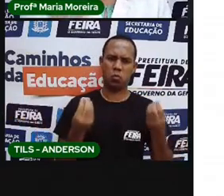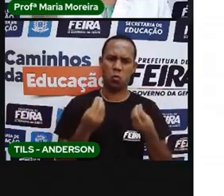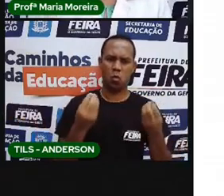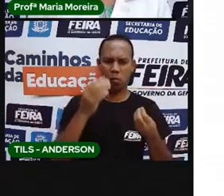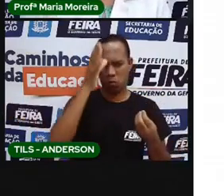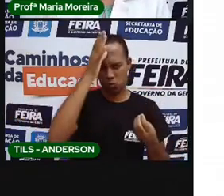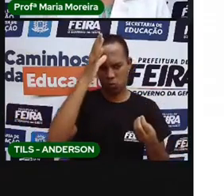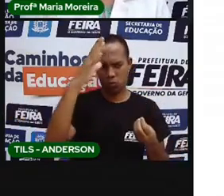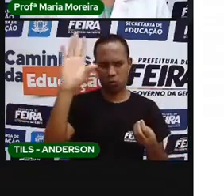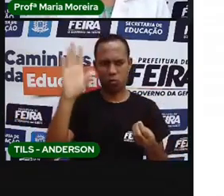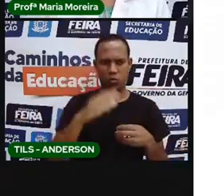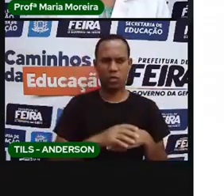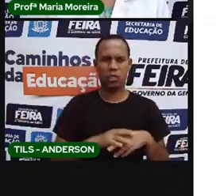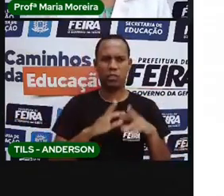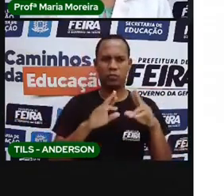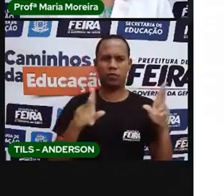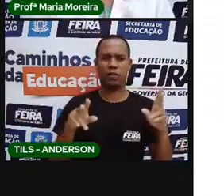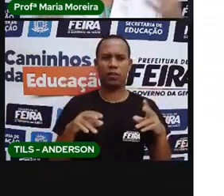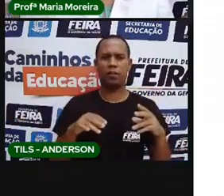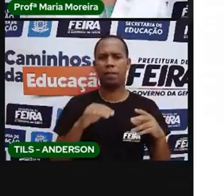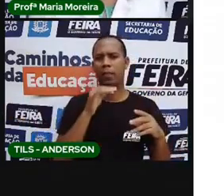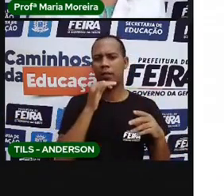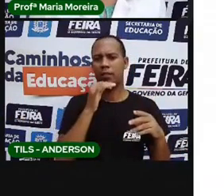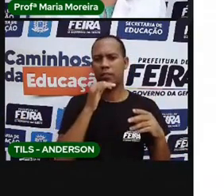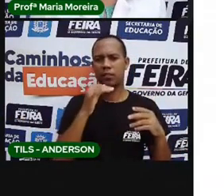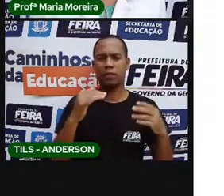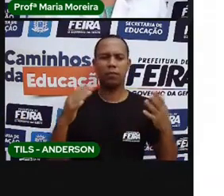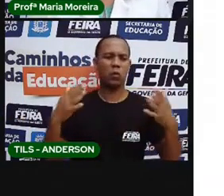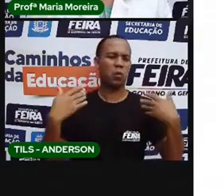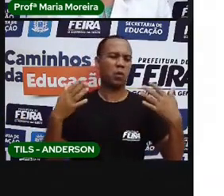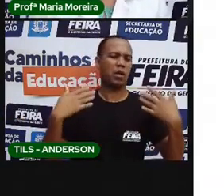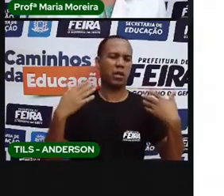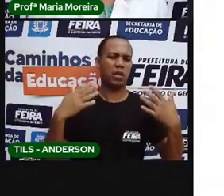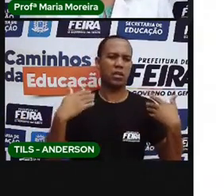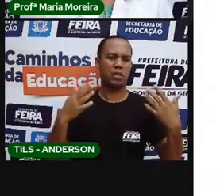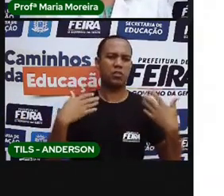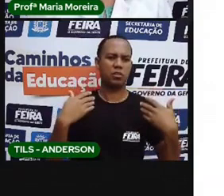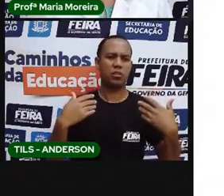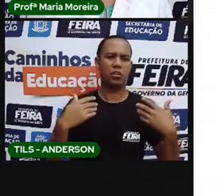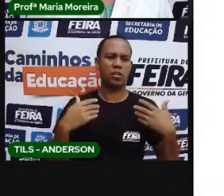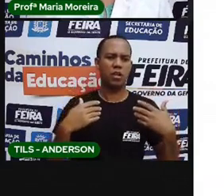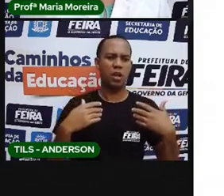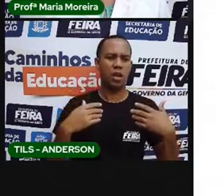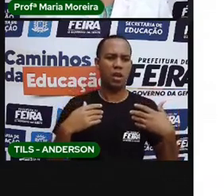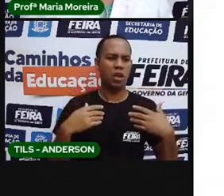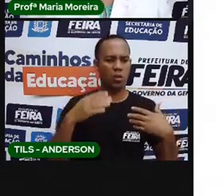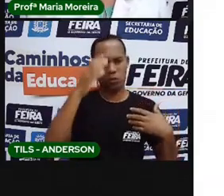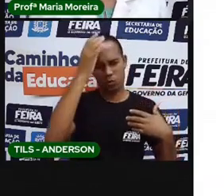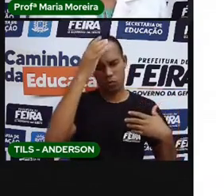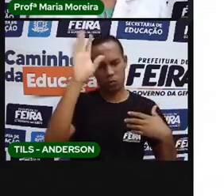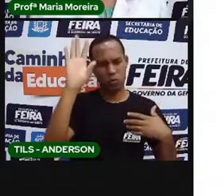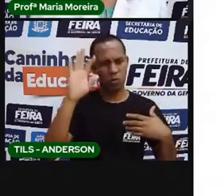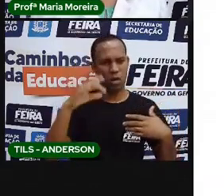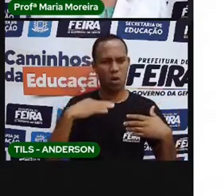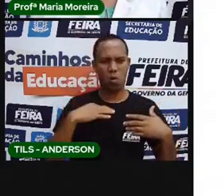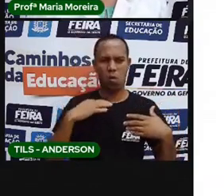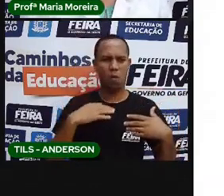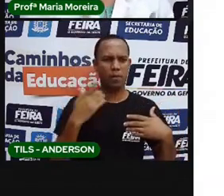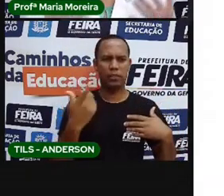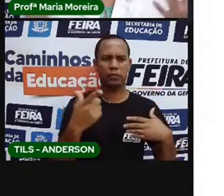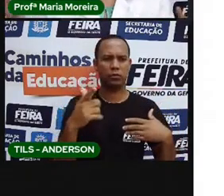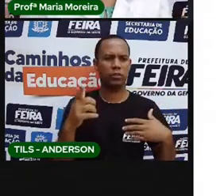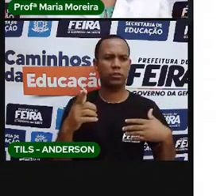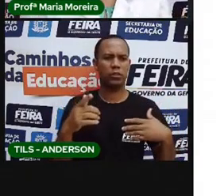o clima do Brasil, ele é um clima quente, então as pessoas usavam, os indígenas usavam poucas roupas, e aí eles estranham isso, eles